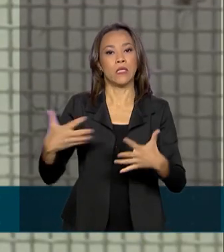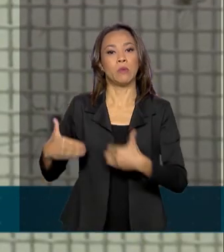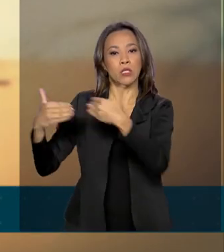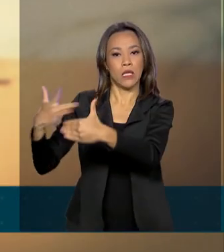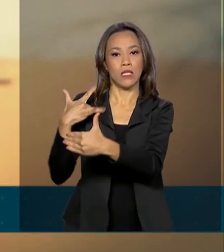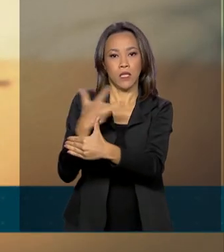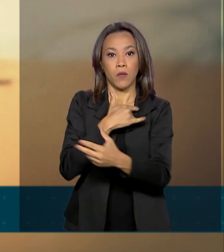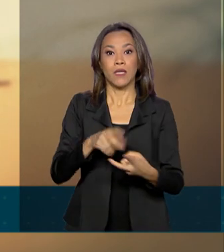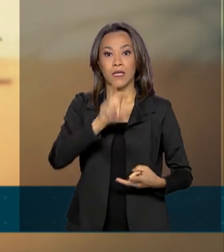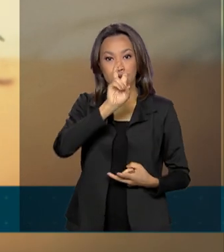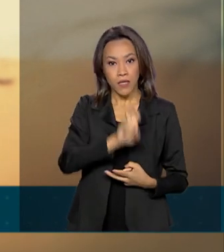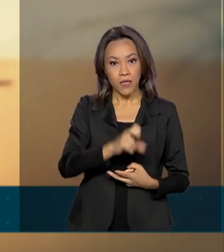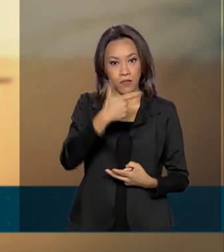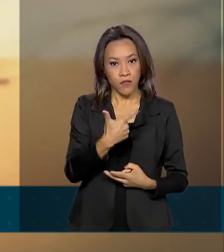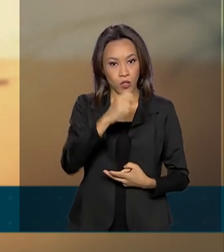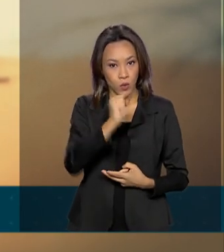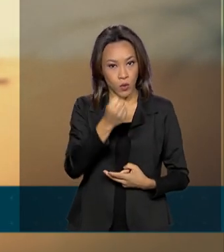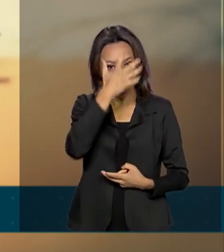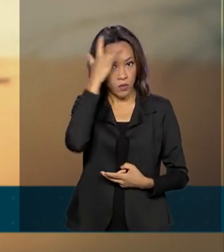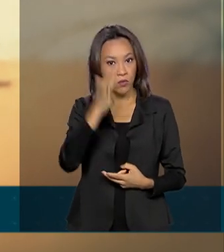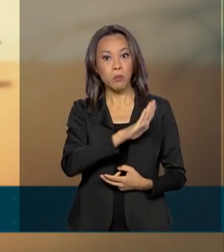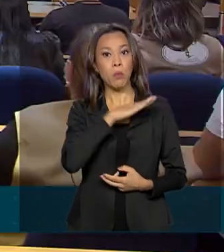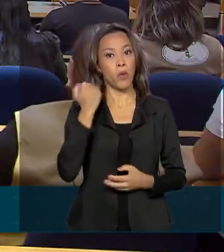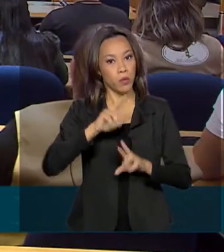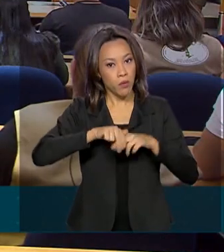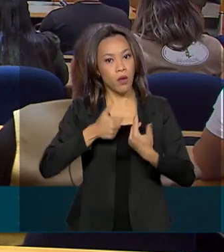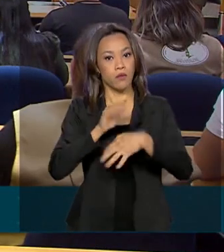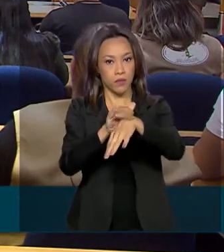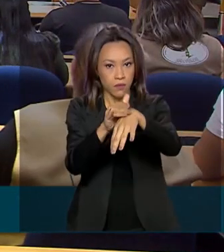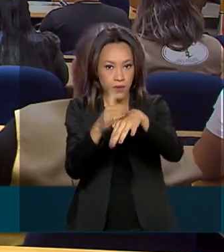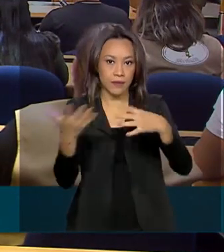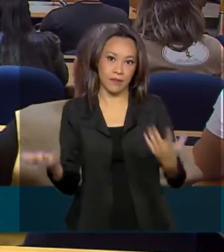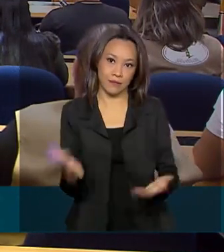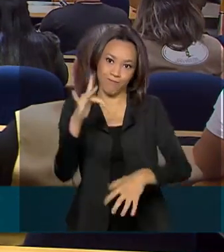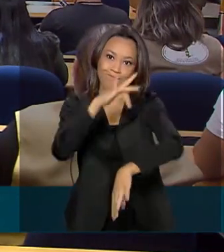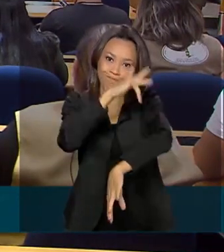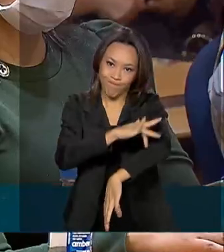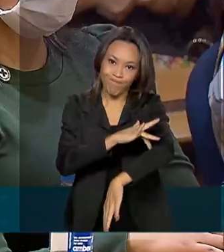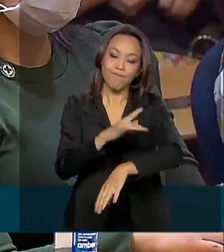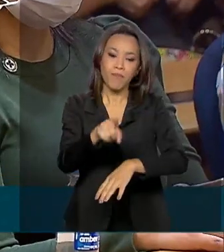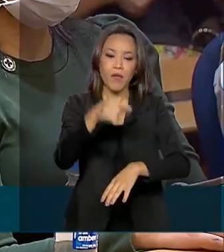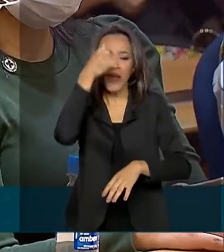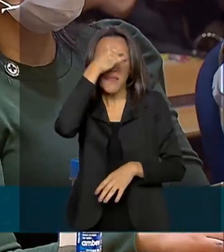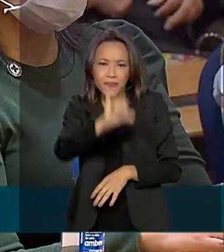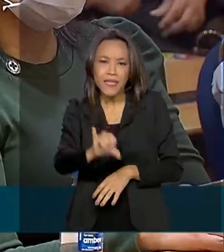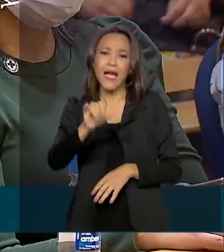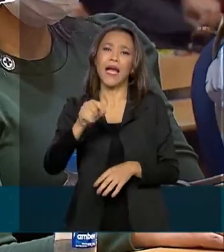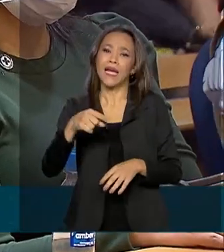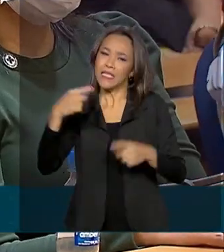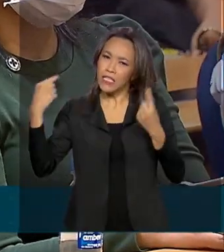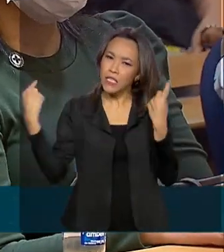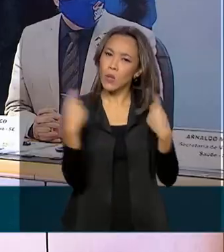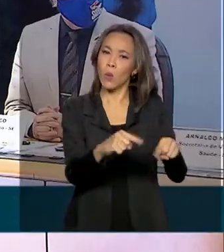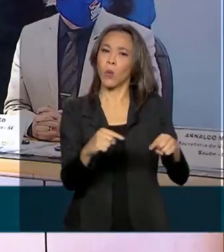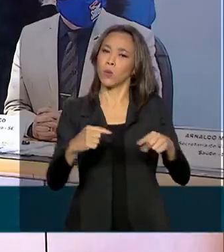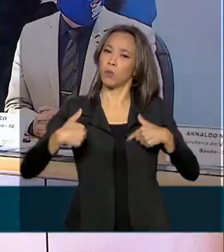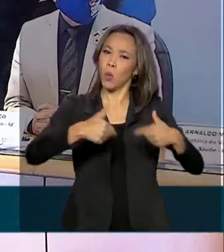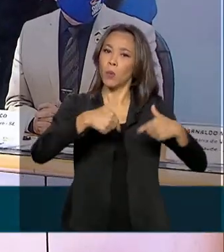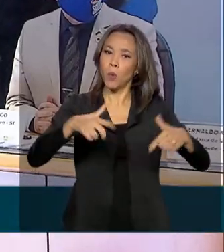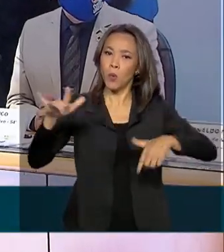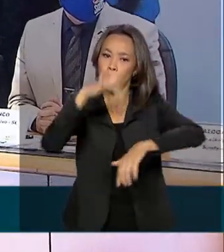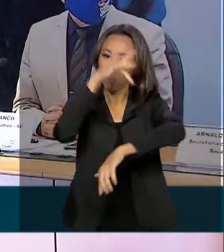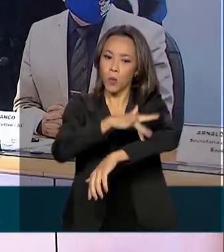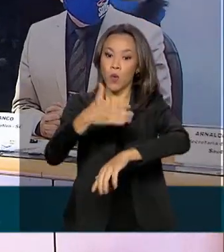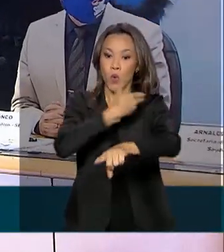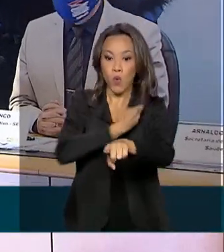528 pessoas morreram com a doença. Para evitar o aumento de casos e combater o mosquito Aedes aegypti, o governo